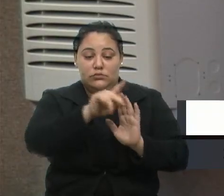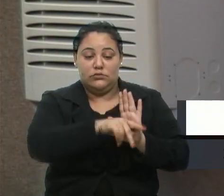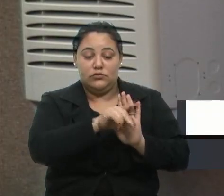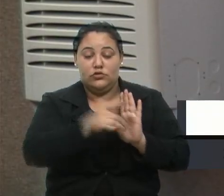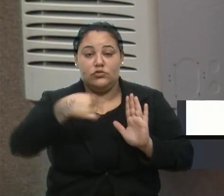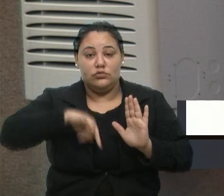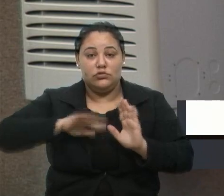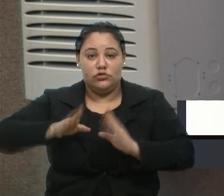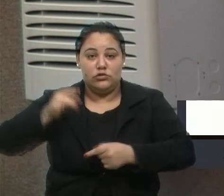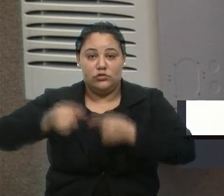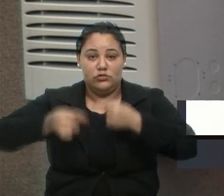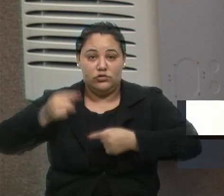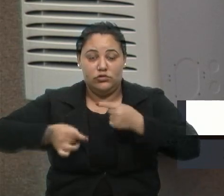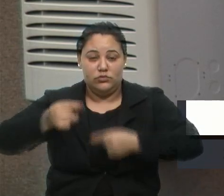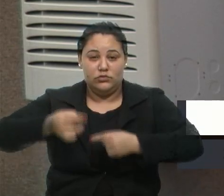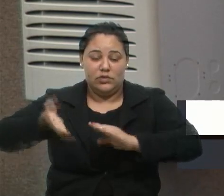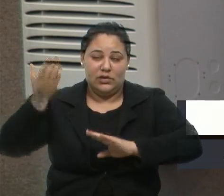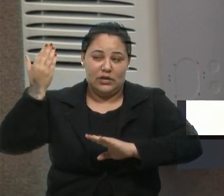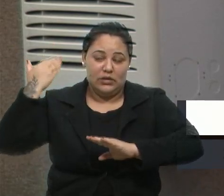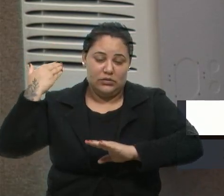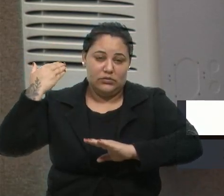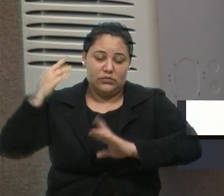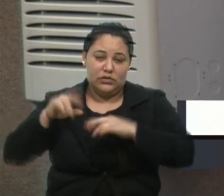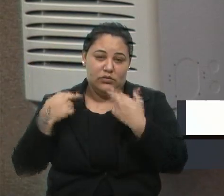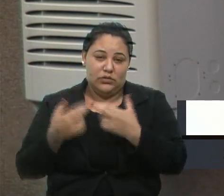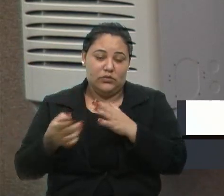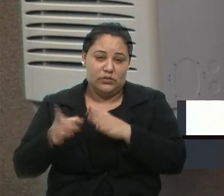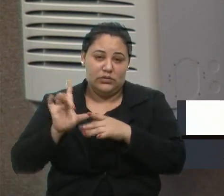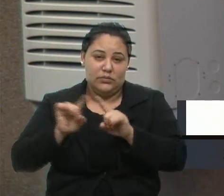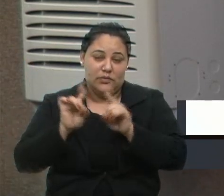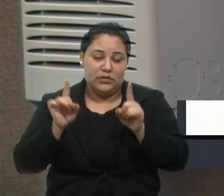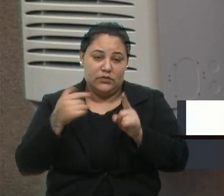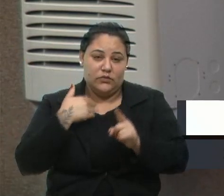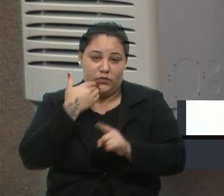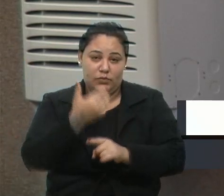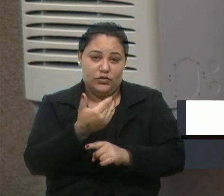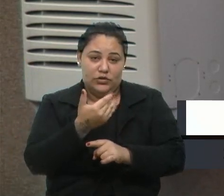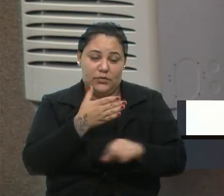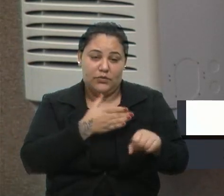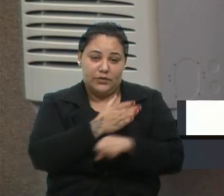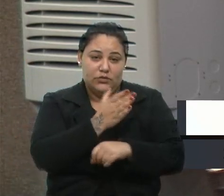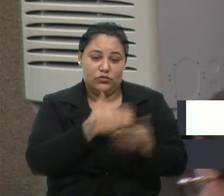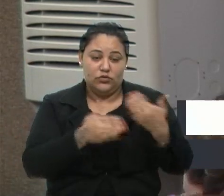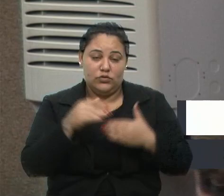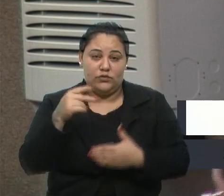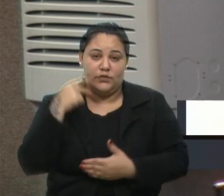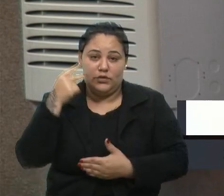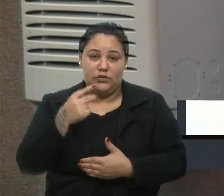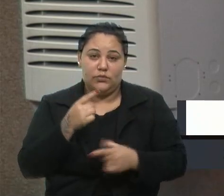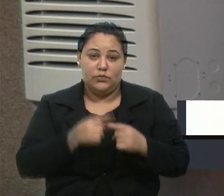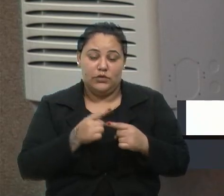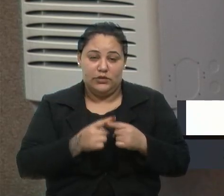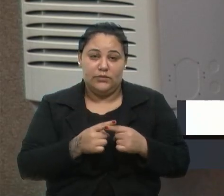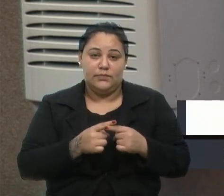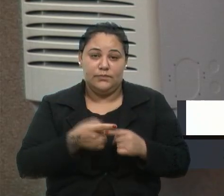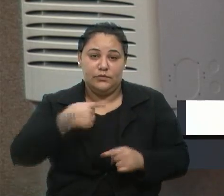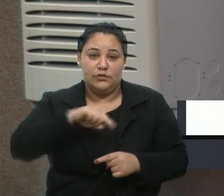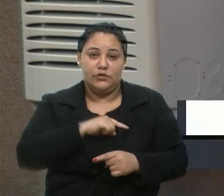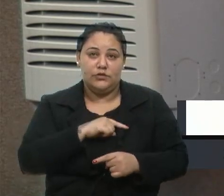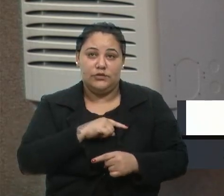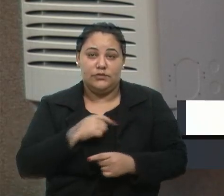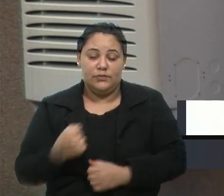já debatemos na sessão anterior, mas peço a aprovação dos nobres pares, porque a gente vai dar